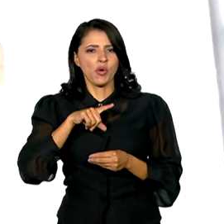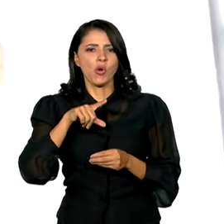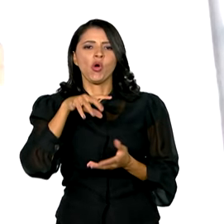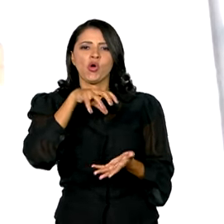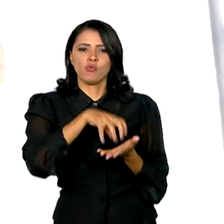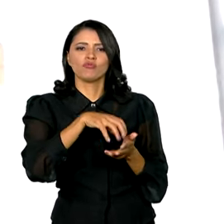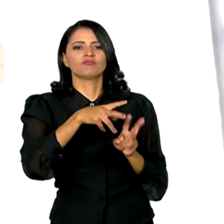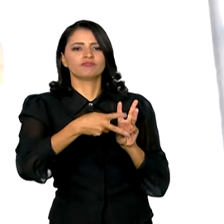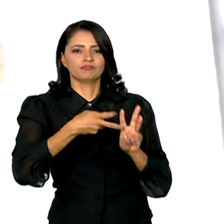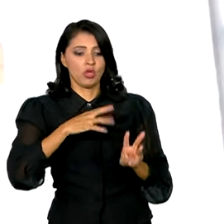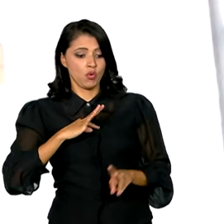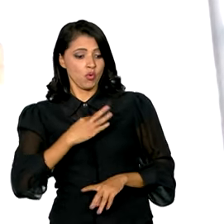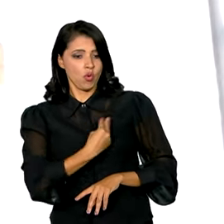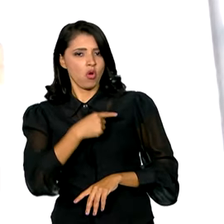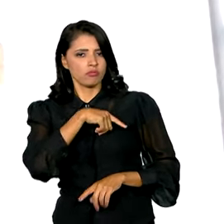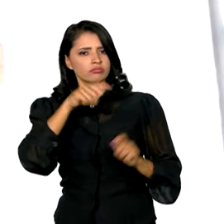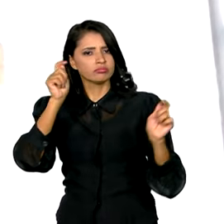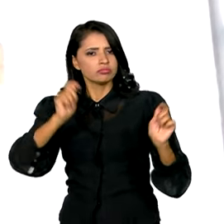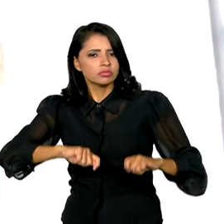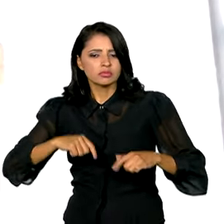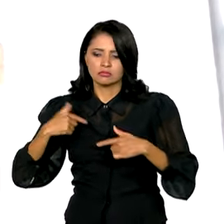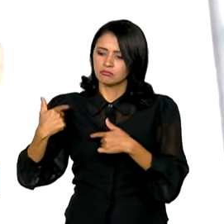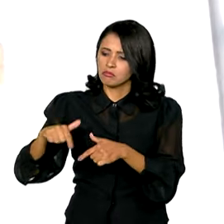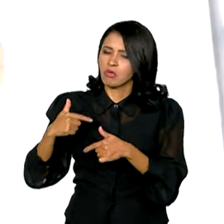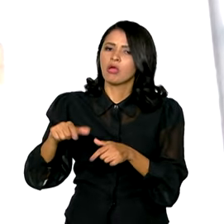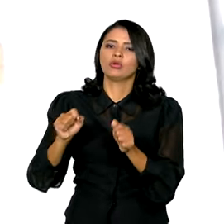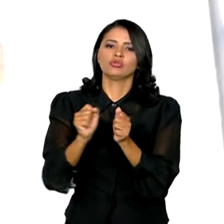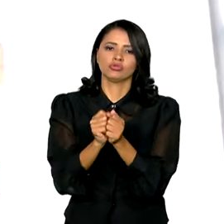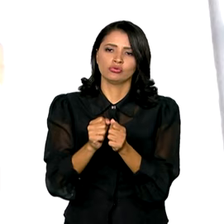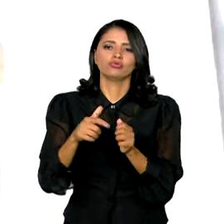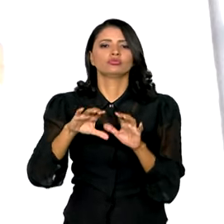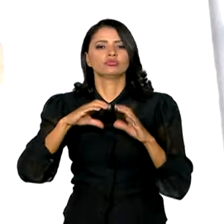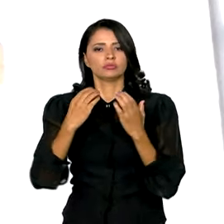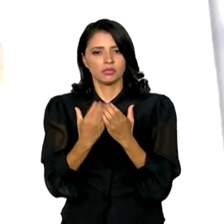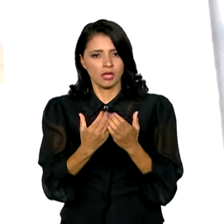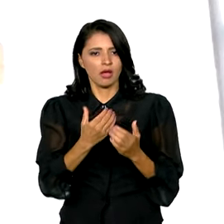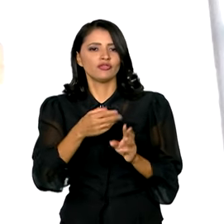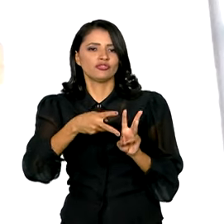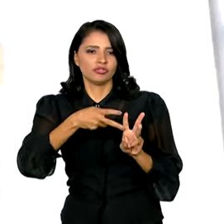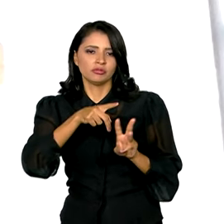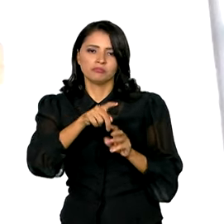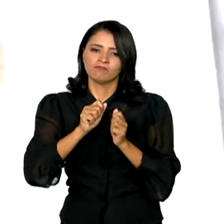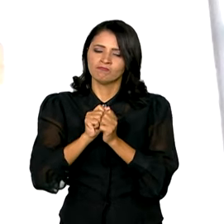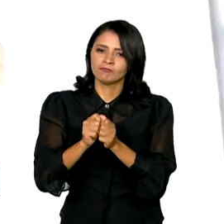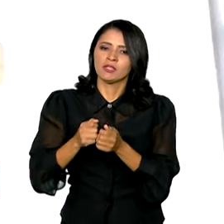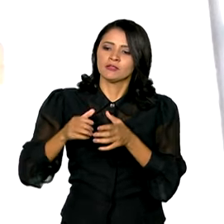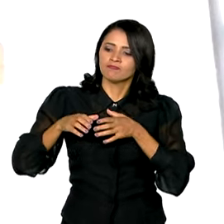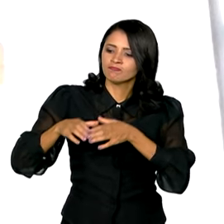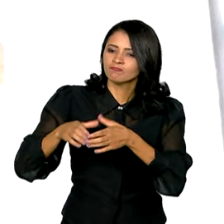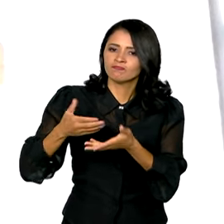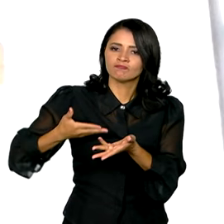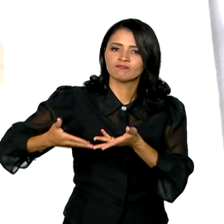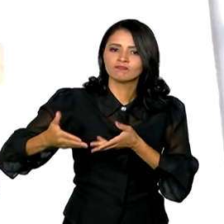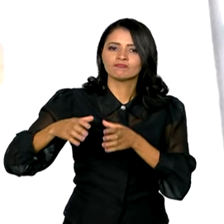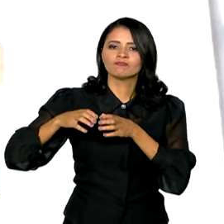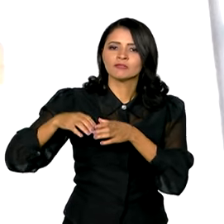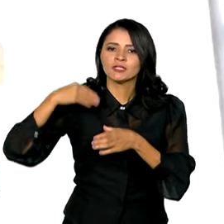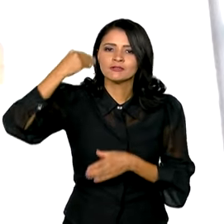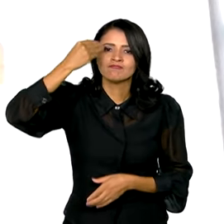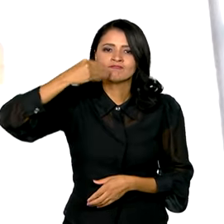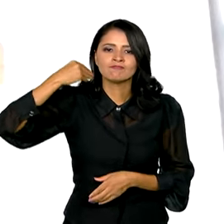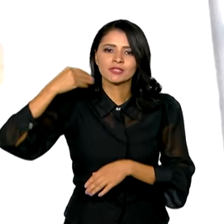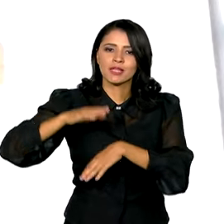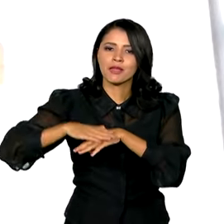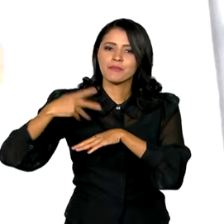do Estado brasileiro pode trabalhar com a comunidade indígena a partir dessa vivência, de uma experiência